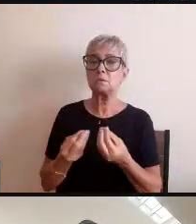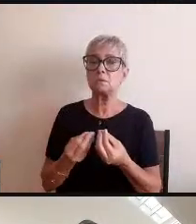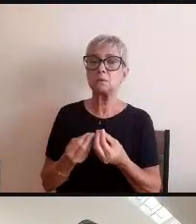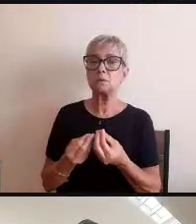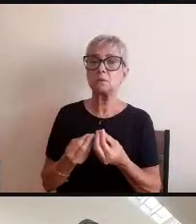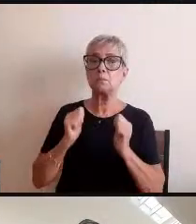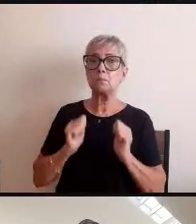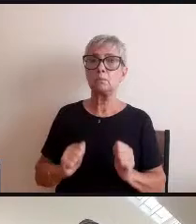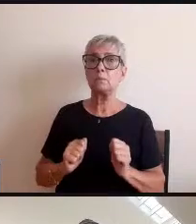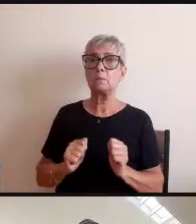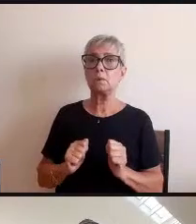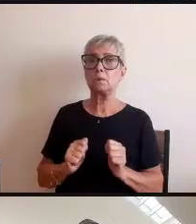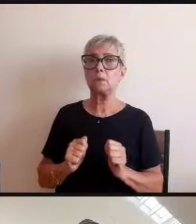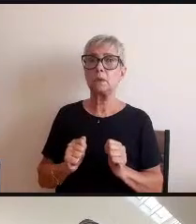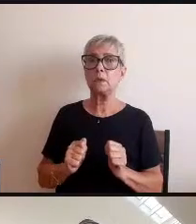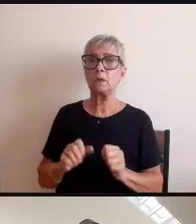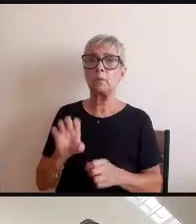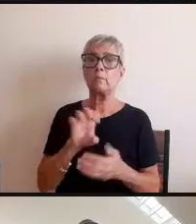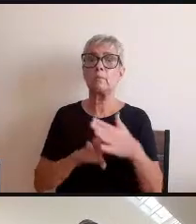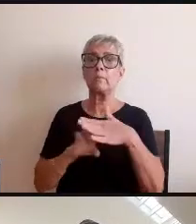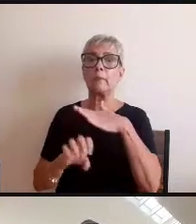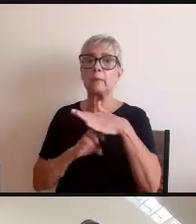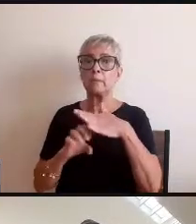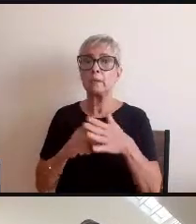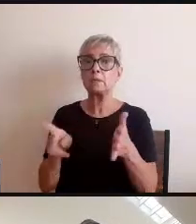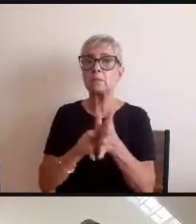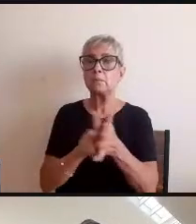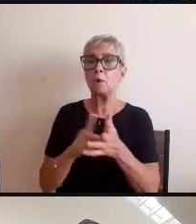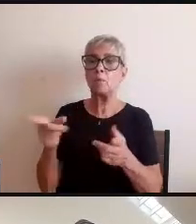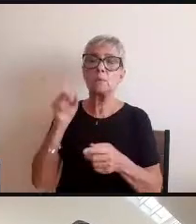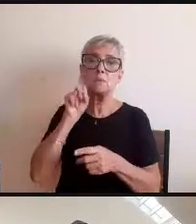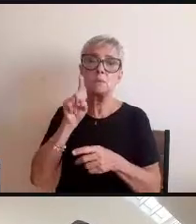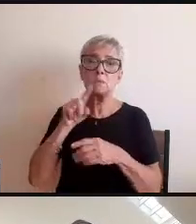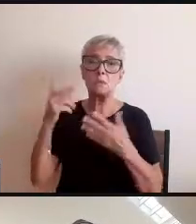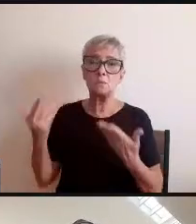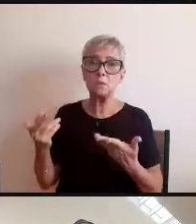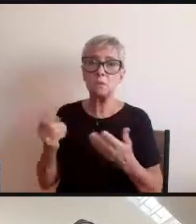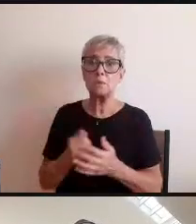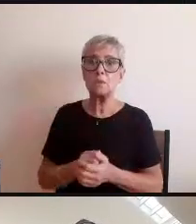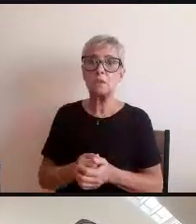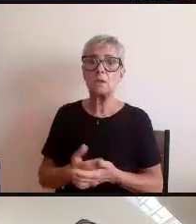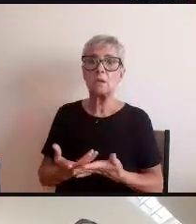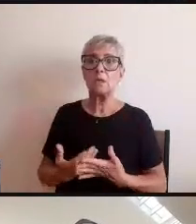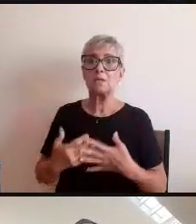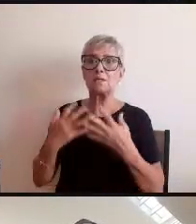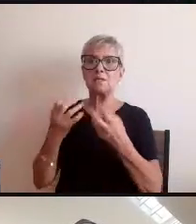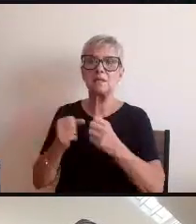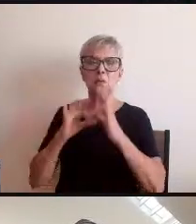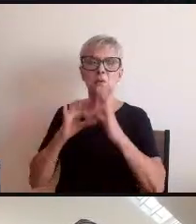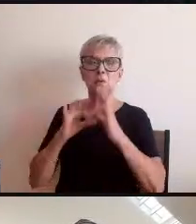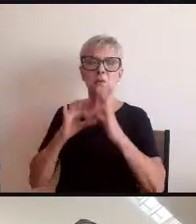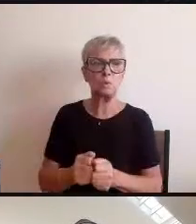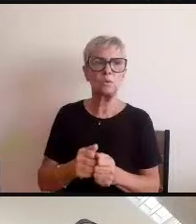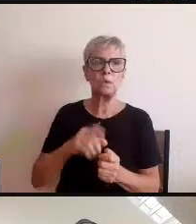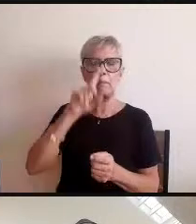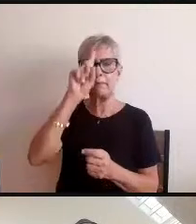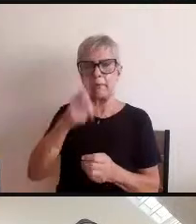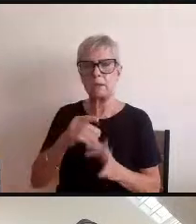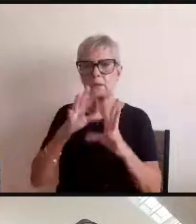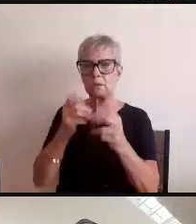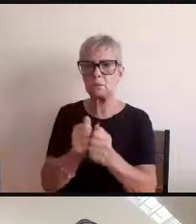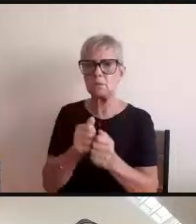para uma empresa específica norte-americana que domina o mercado tanto ou uma empresa